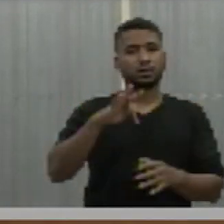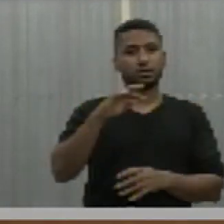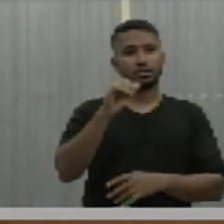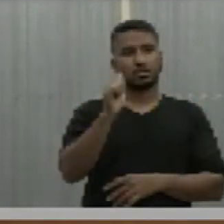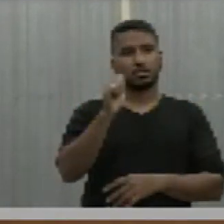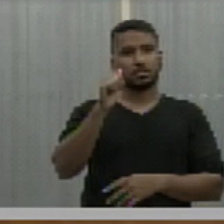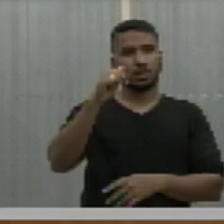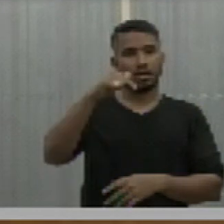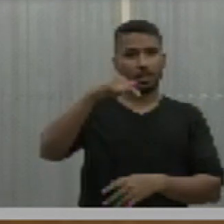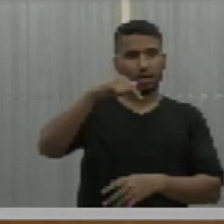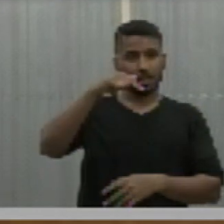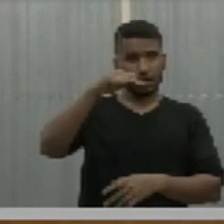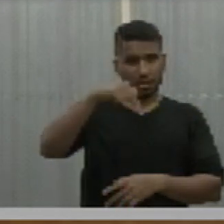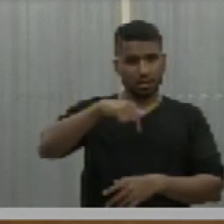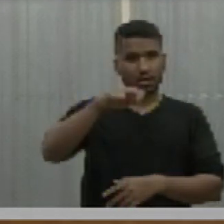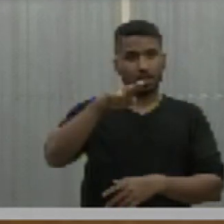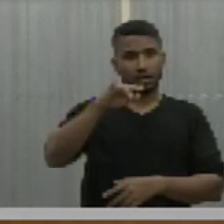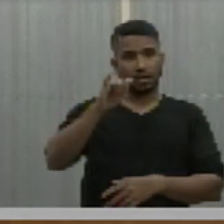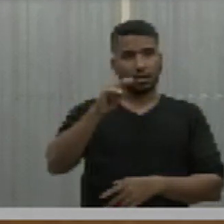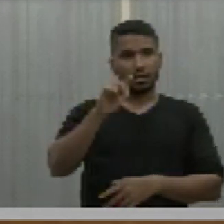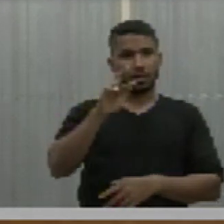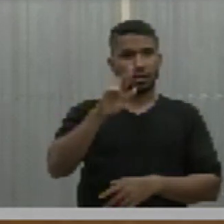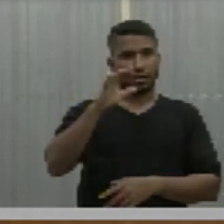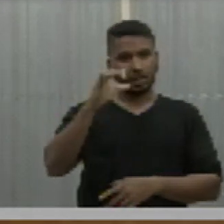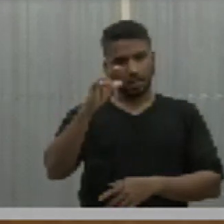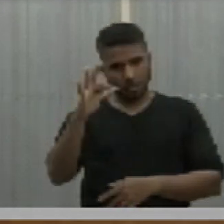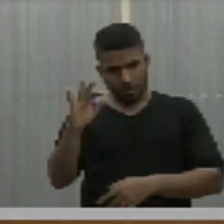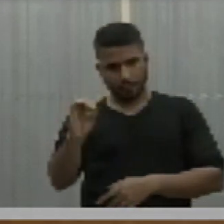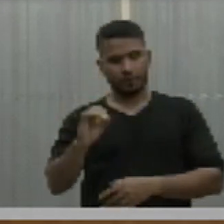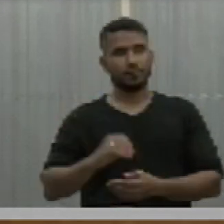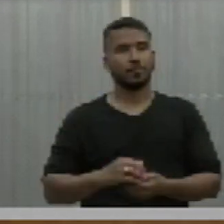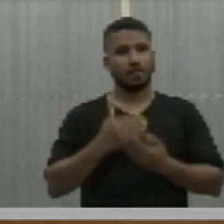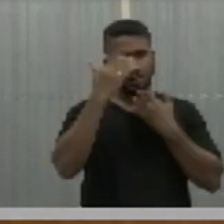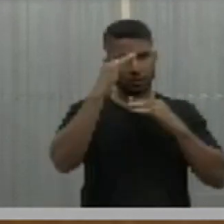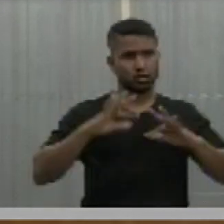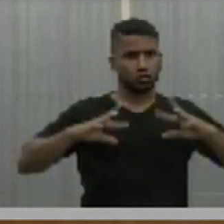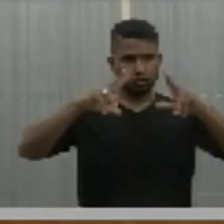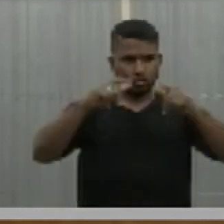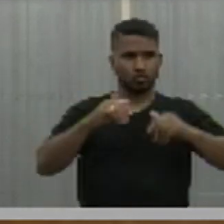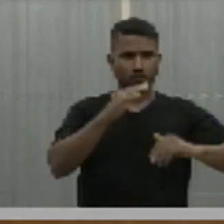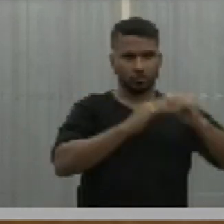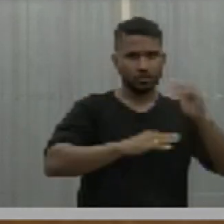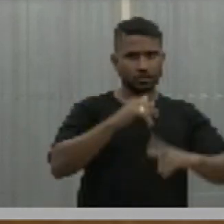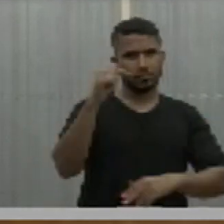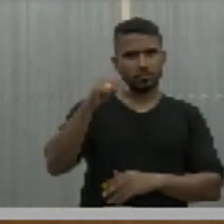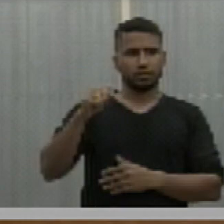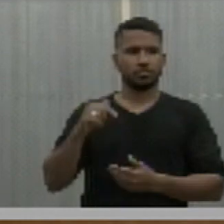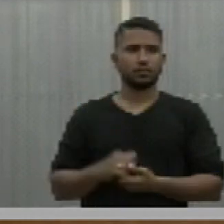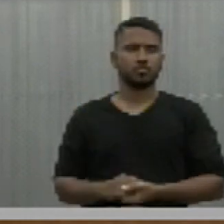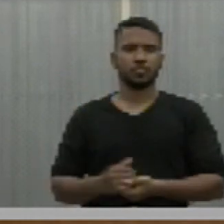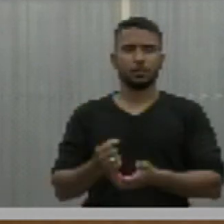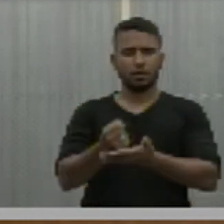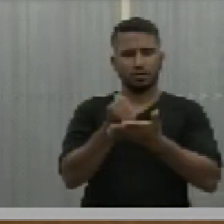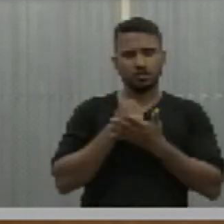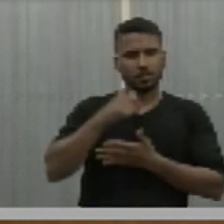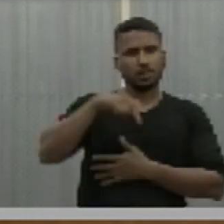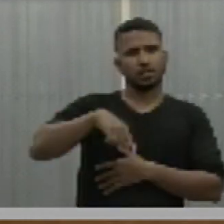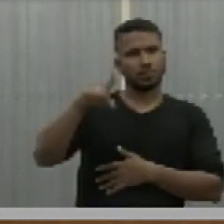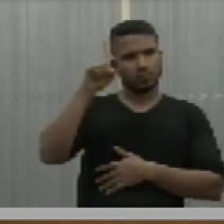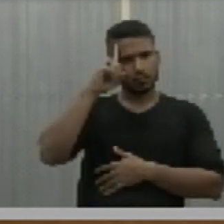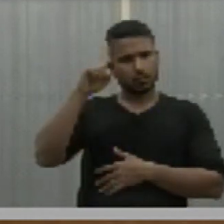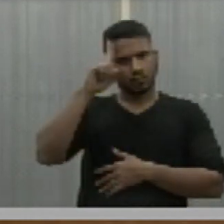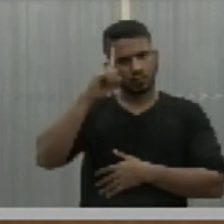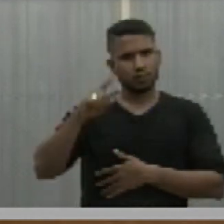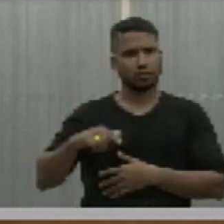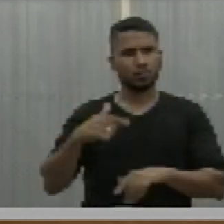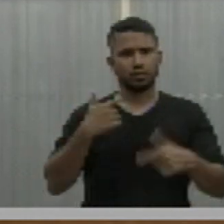Aproveito para parabenizar e agradecer a todos os taquígrafos que nos ajudam aqui no dia a dia